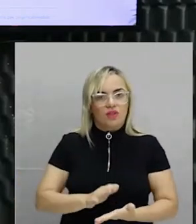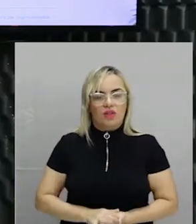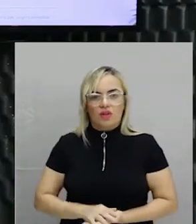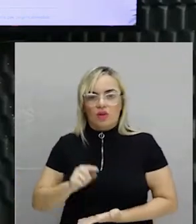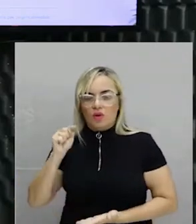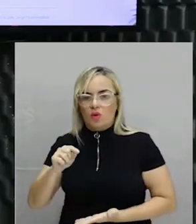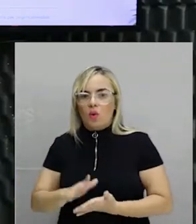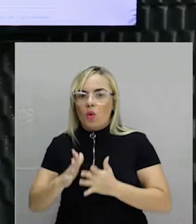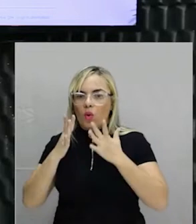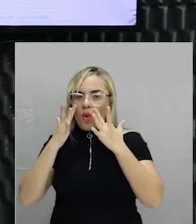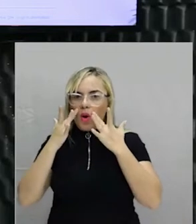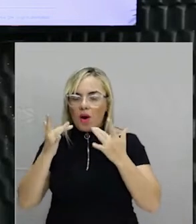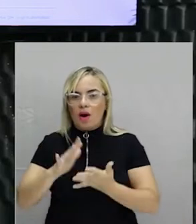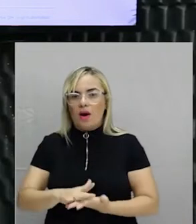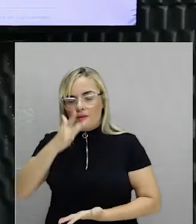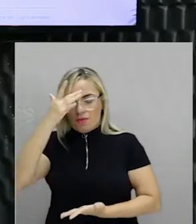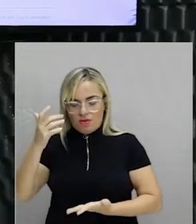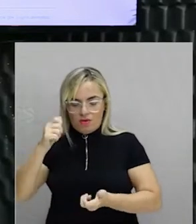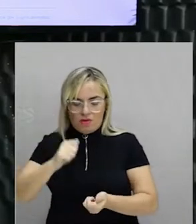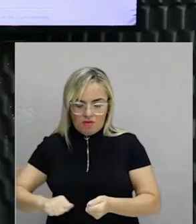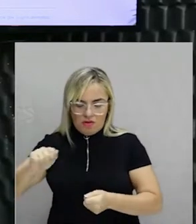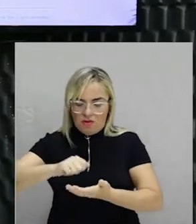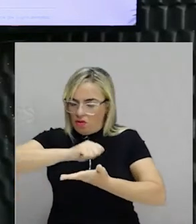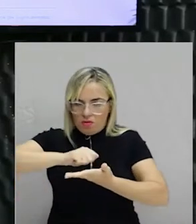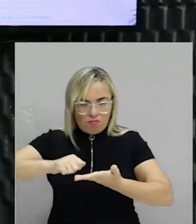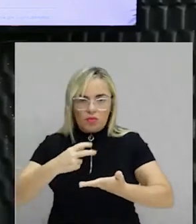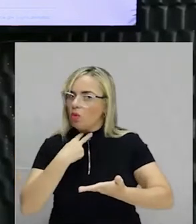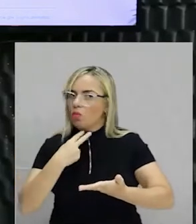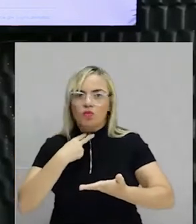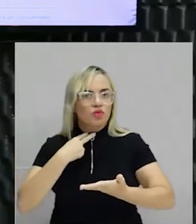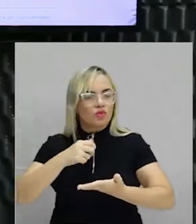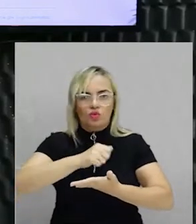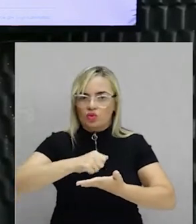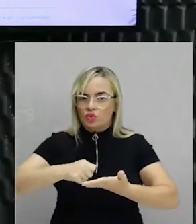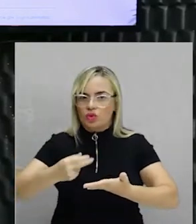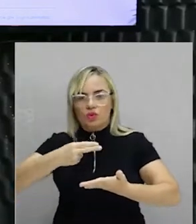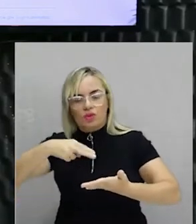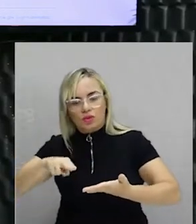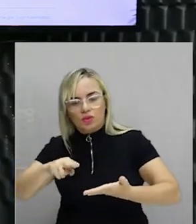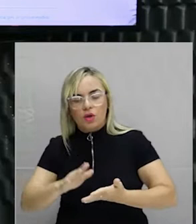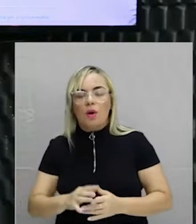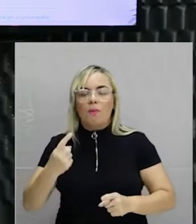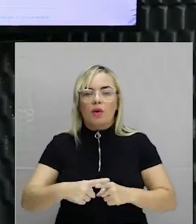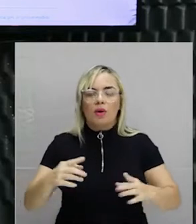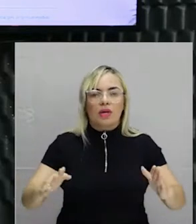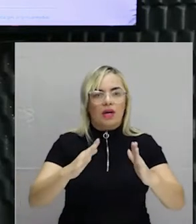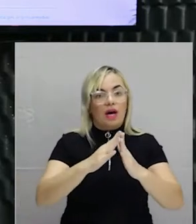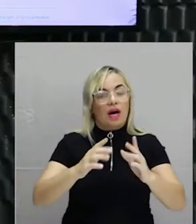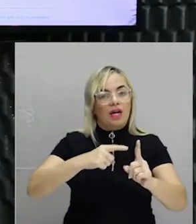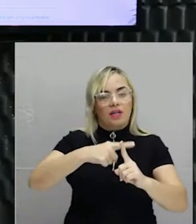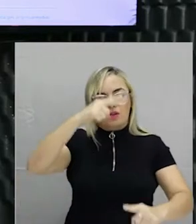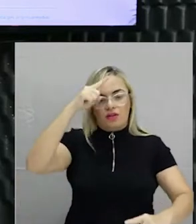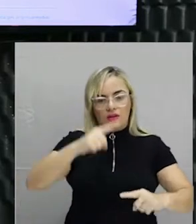embaixo, eu fiz a obra, Aleijadinho. Antônio Francisco não podia, porque a igreja não permitia. Resultado, cada artista